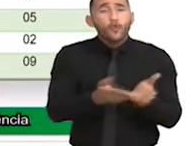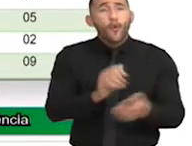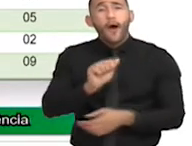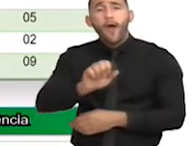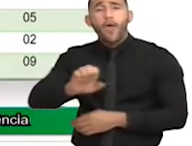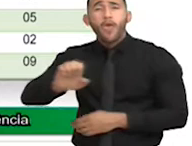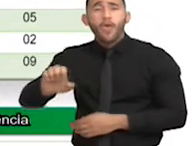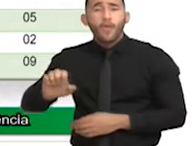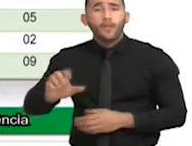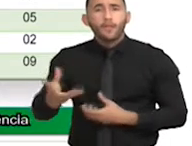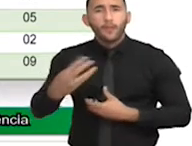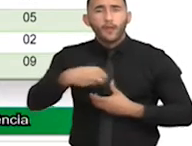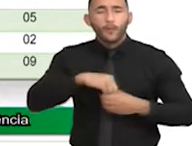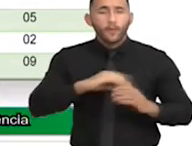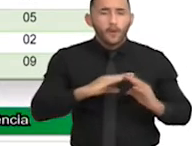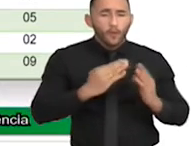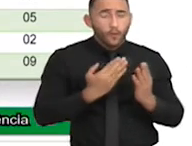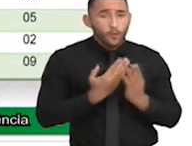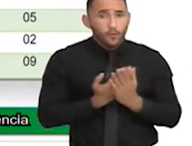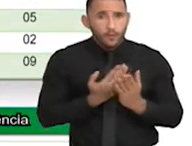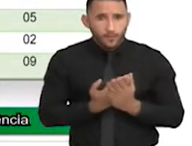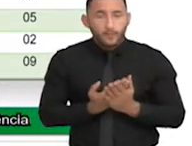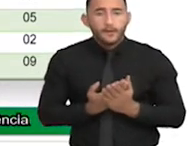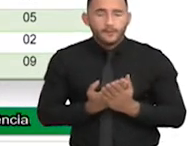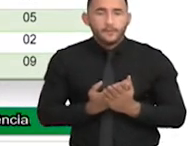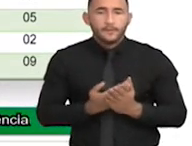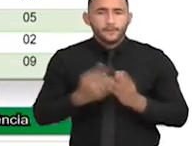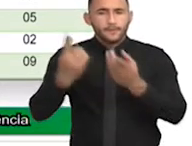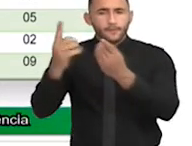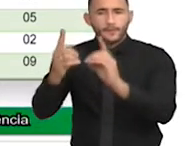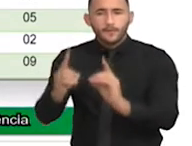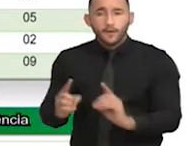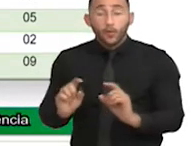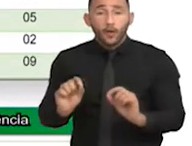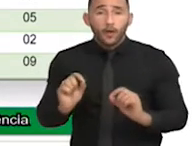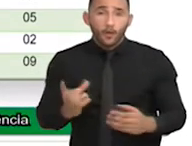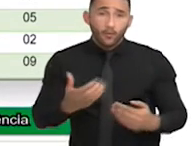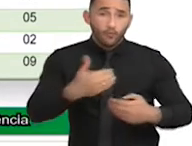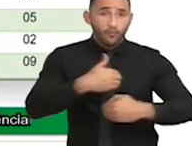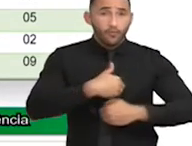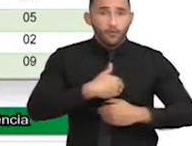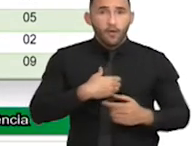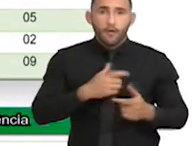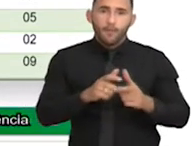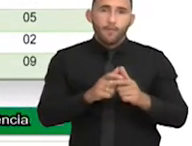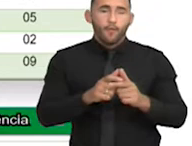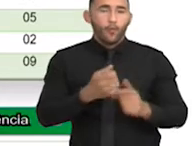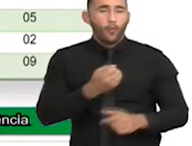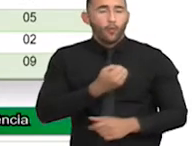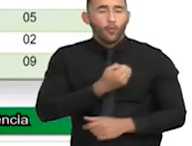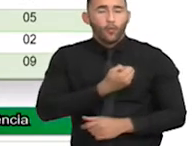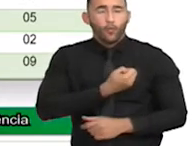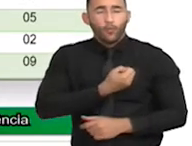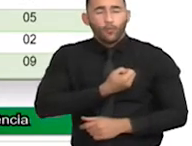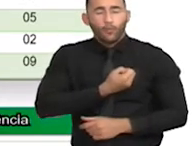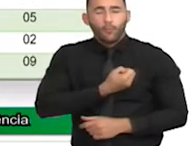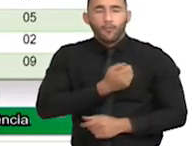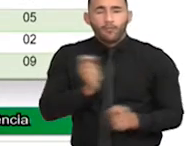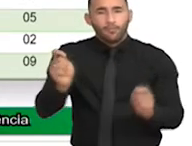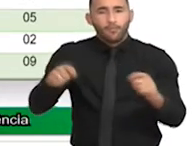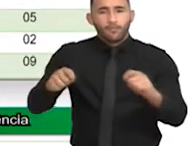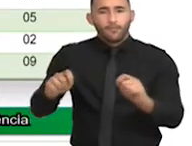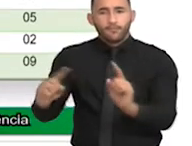deficiências, né? O autismo, ele é o maior número que a gente tem de atendimento